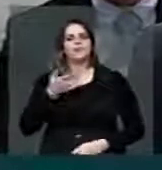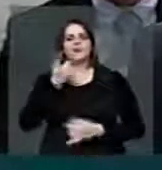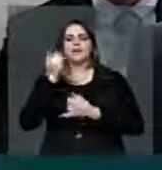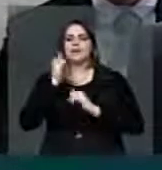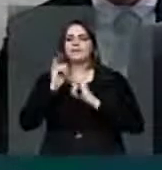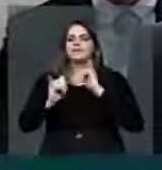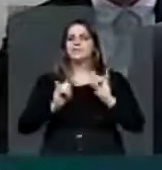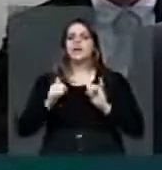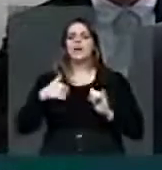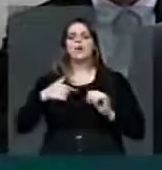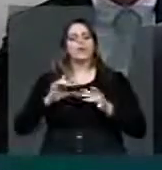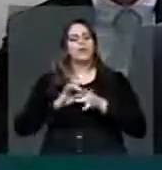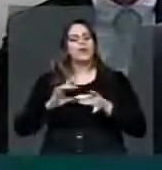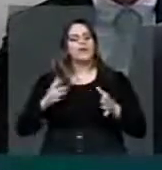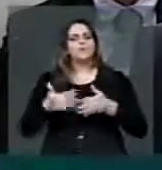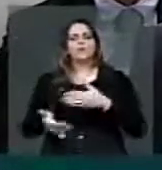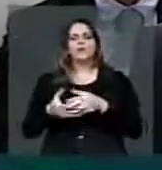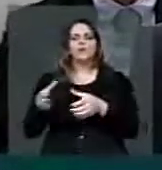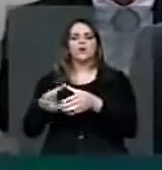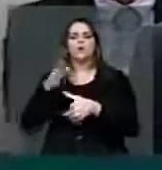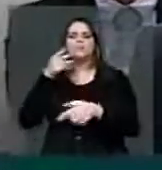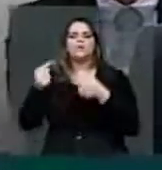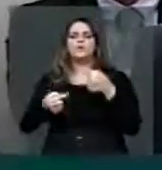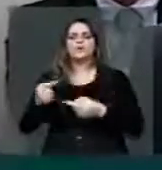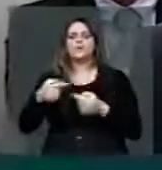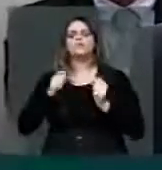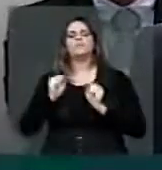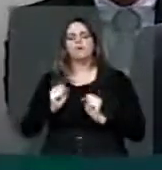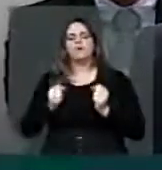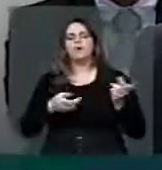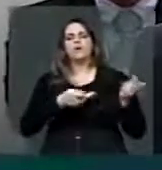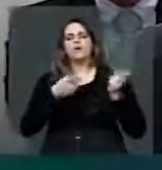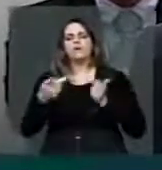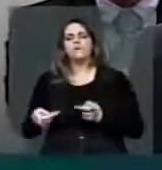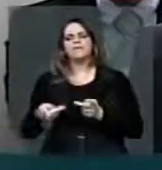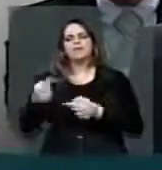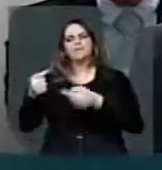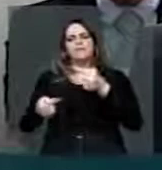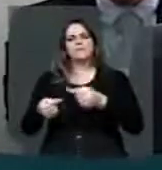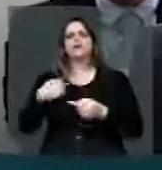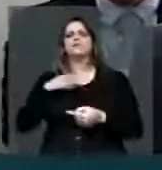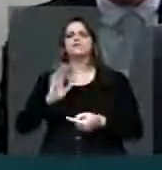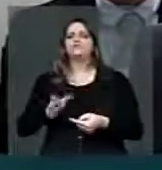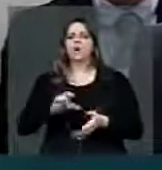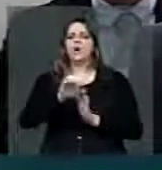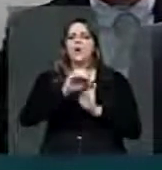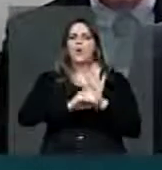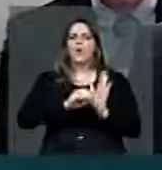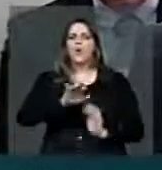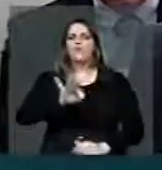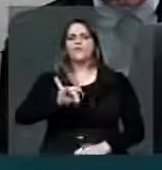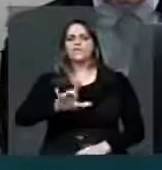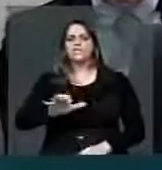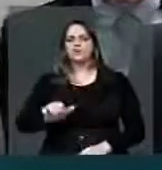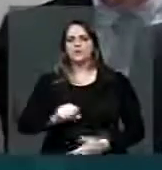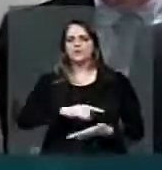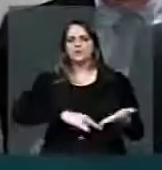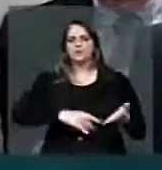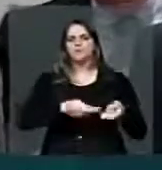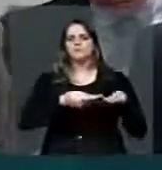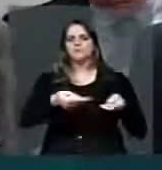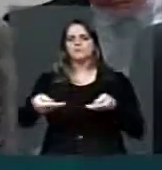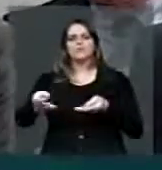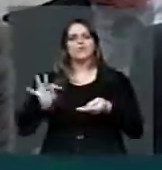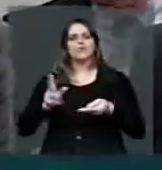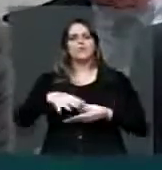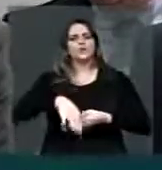as bancadas, para ir também debater o projeto, nas bancadas, se quiserem. Eu envio um ofício a todos os líderes, me colocando à disposição